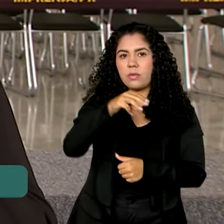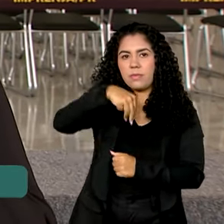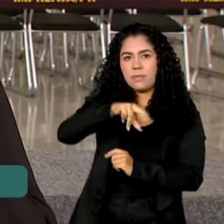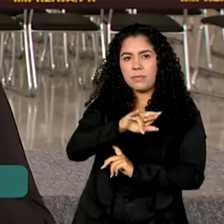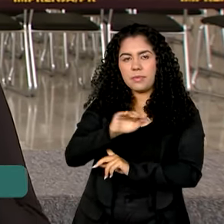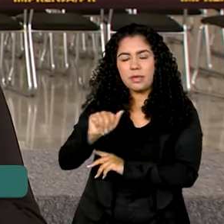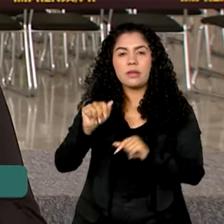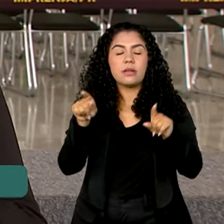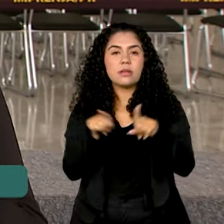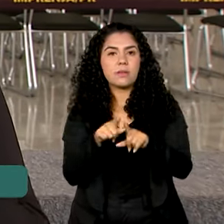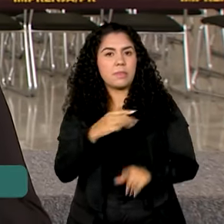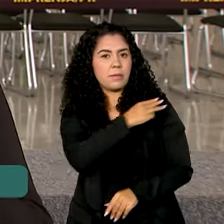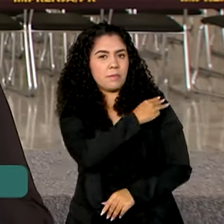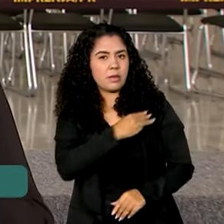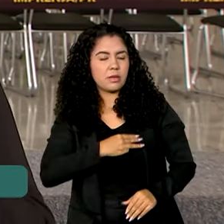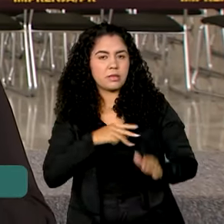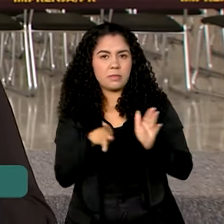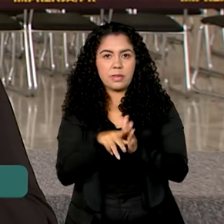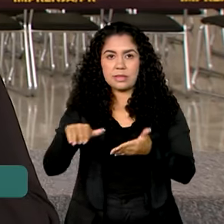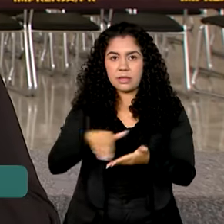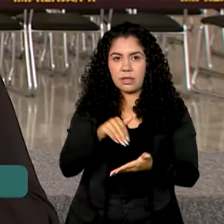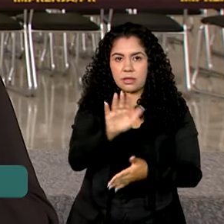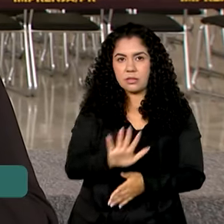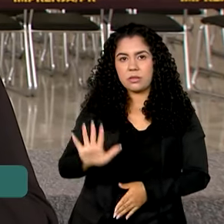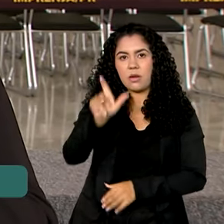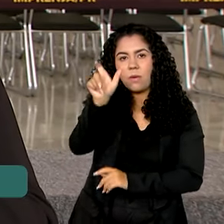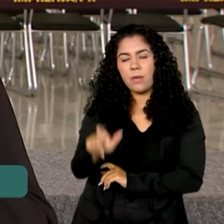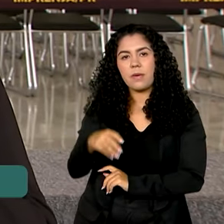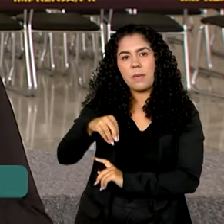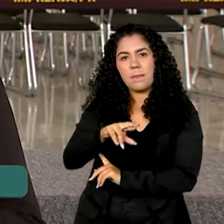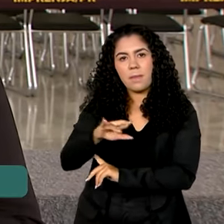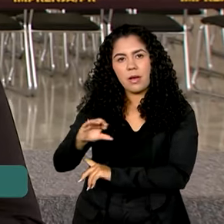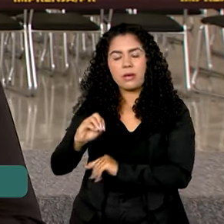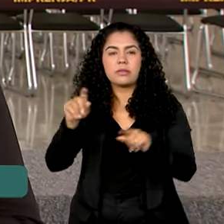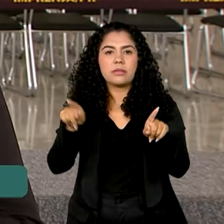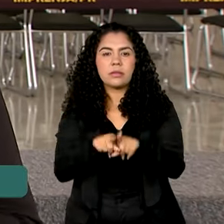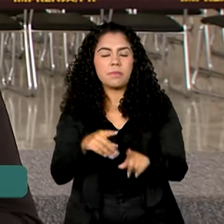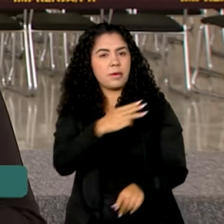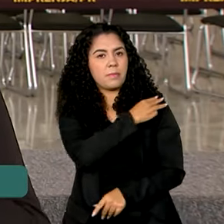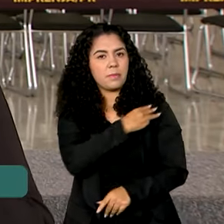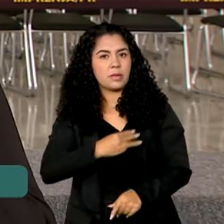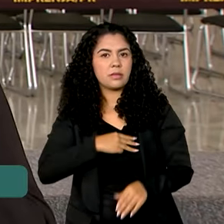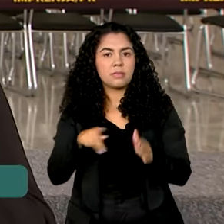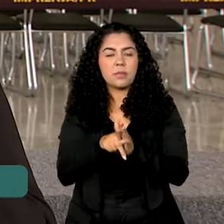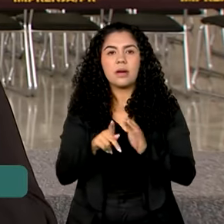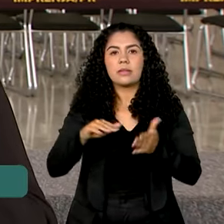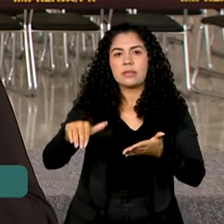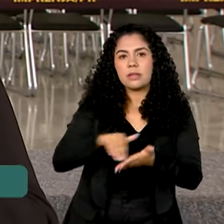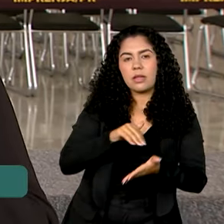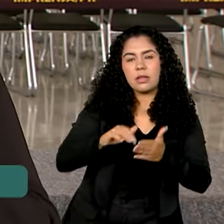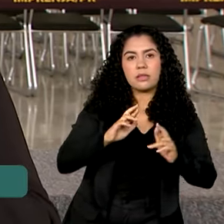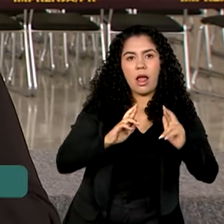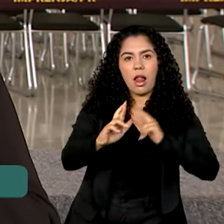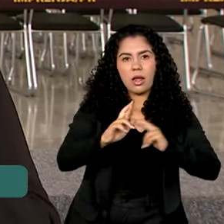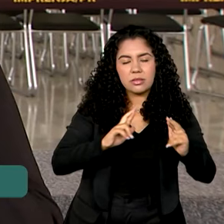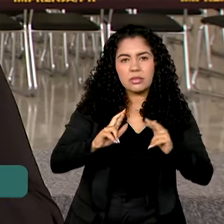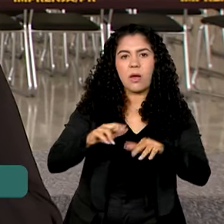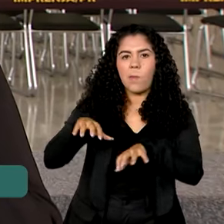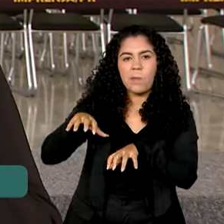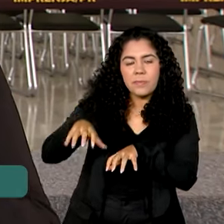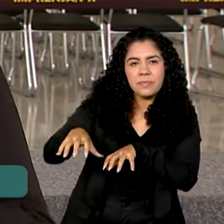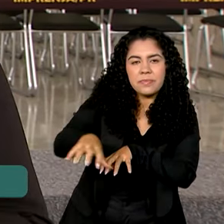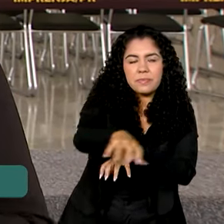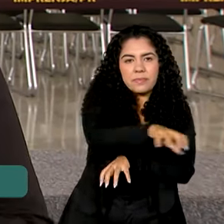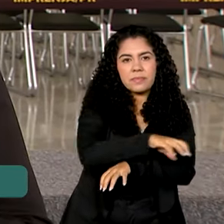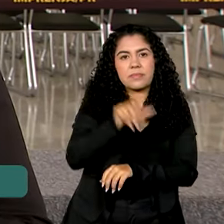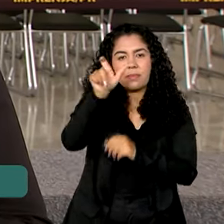o ministro da Secretaria-Geral, Márcio Macedo, o ministro da Secretaria de Relações Institucionais, Alexandre Padilha, e também o